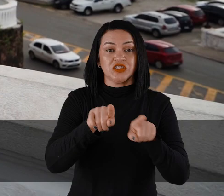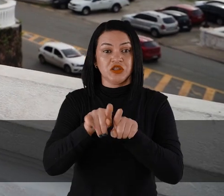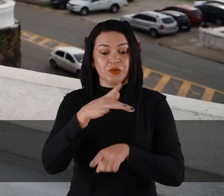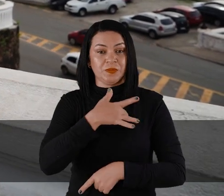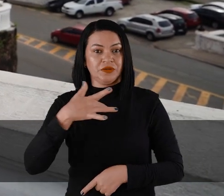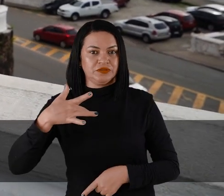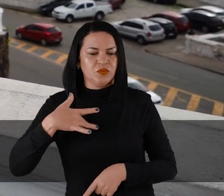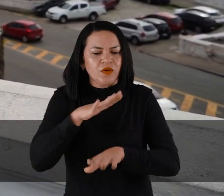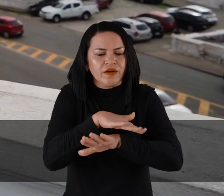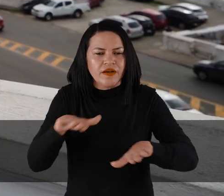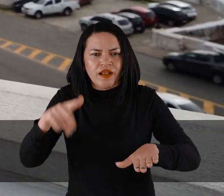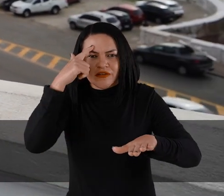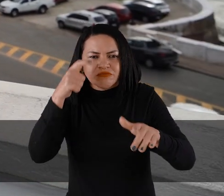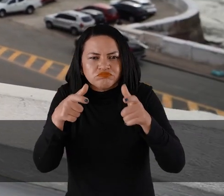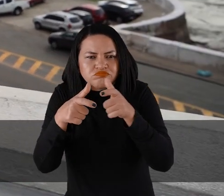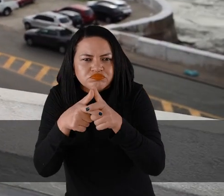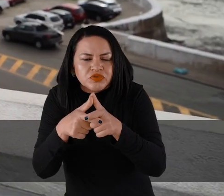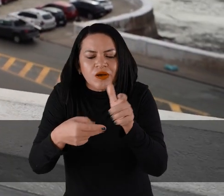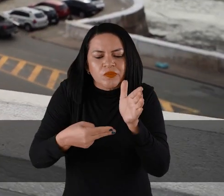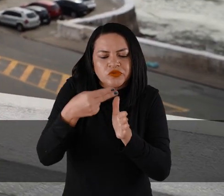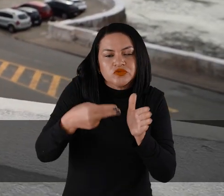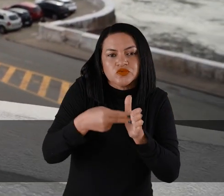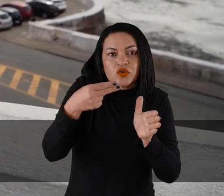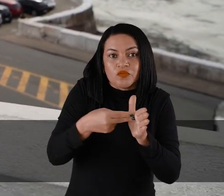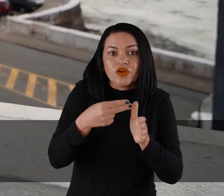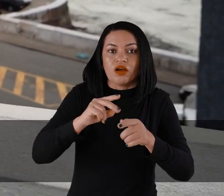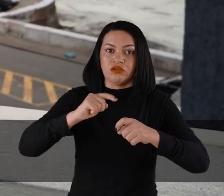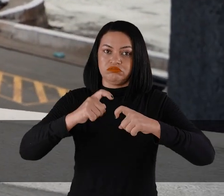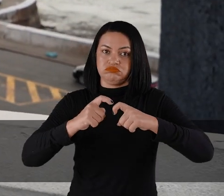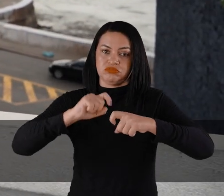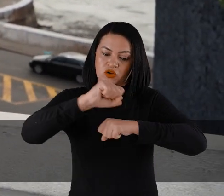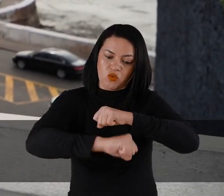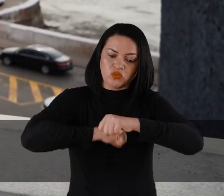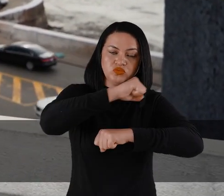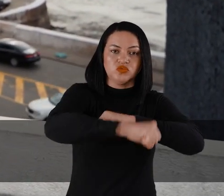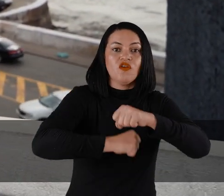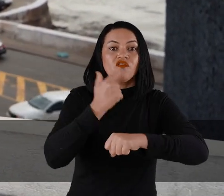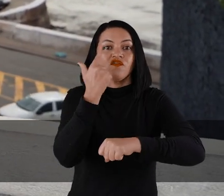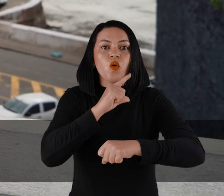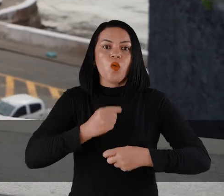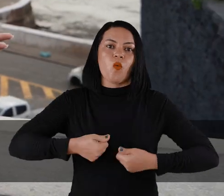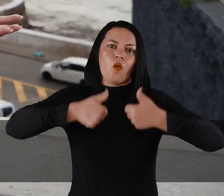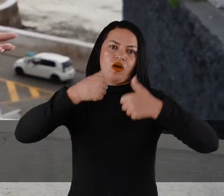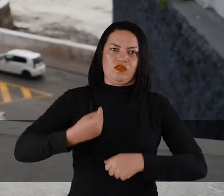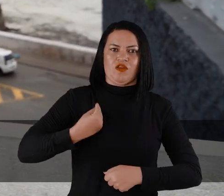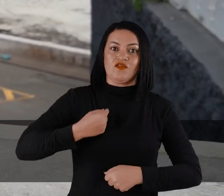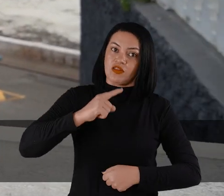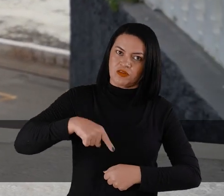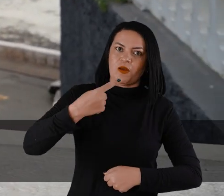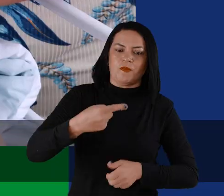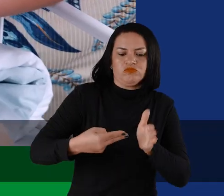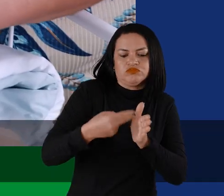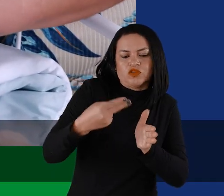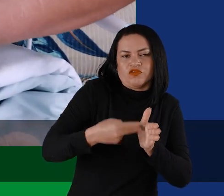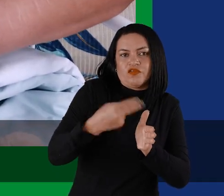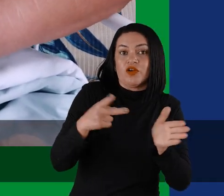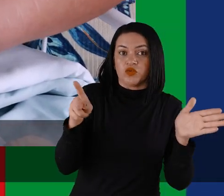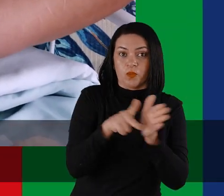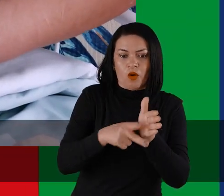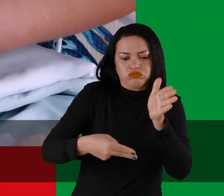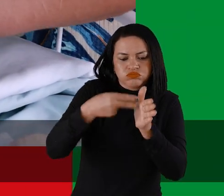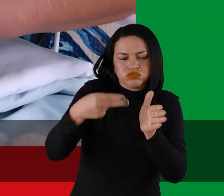saúde, crianças com microcefalia passaram por cirurgias ortopédicas e vão ganhar mais qualidade de vida após as intervenções. Os